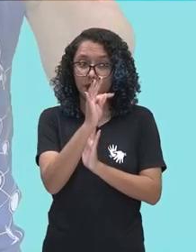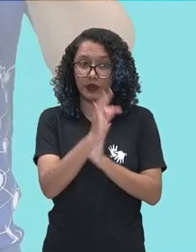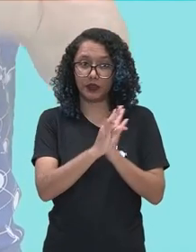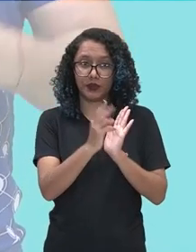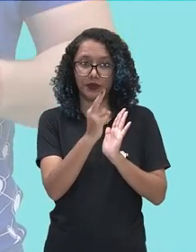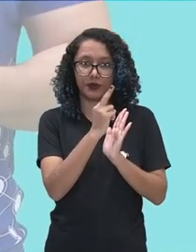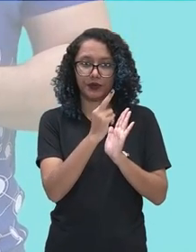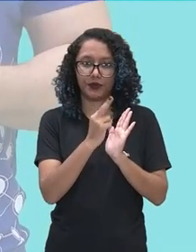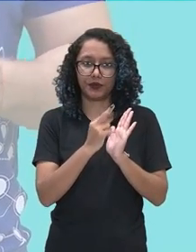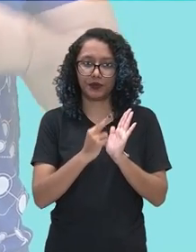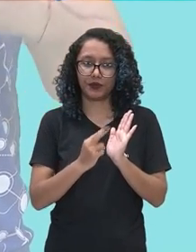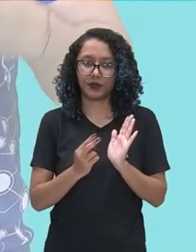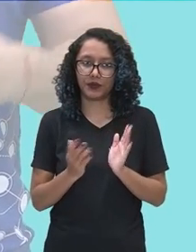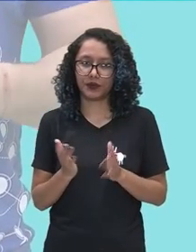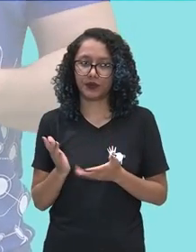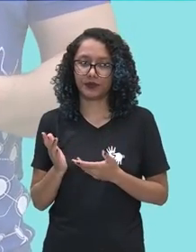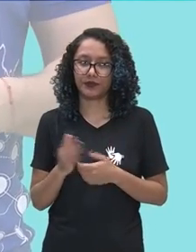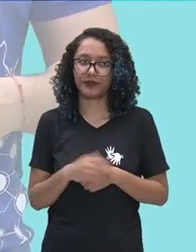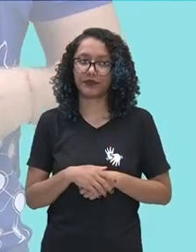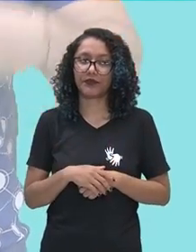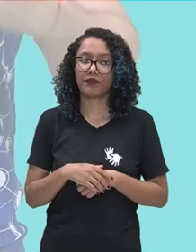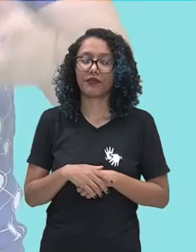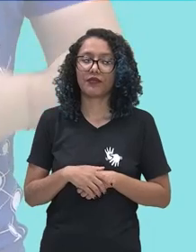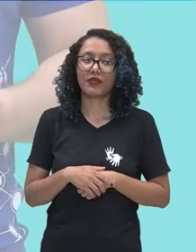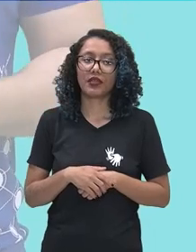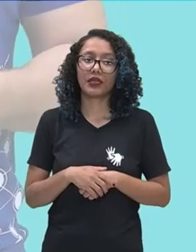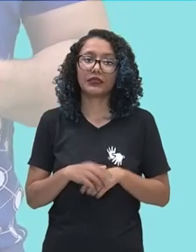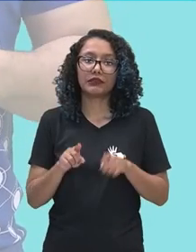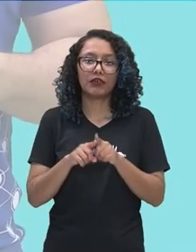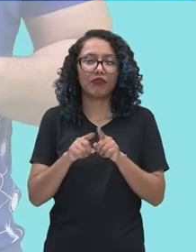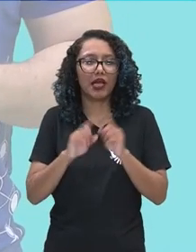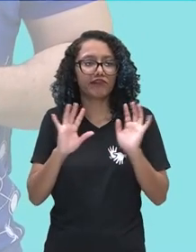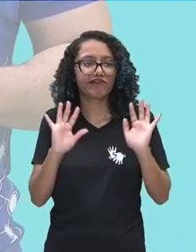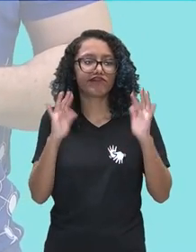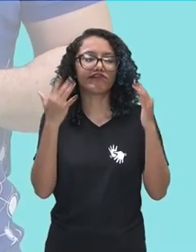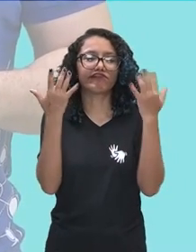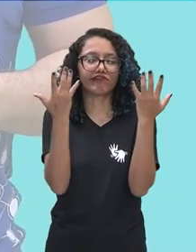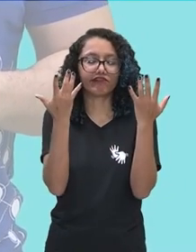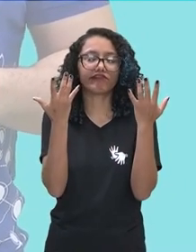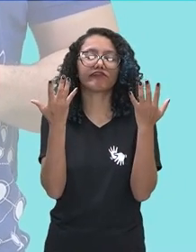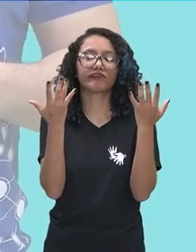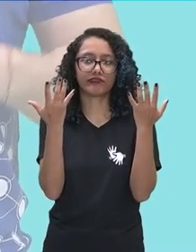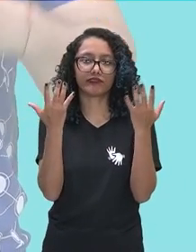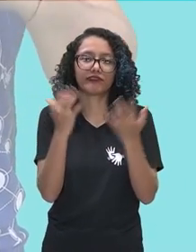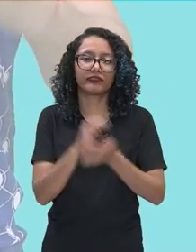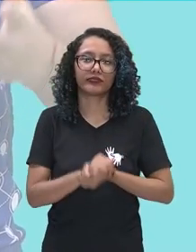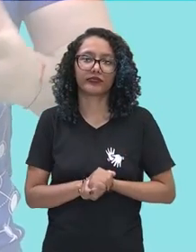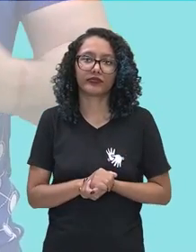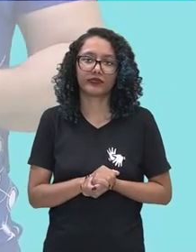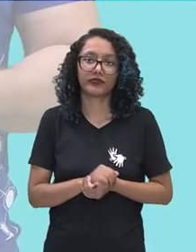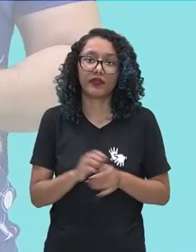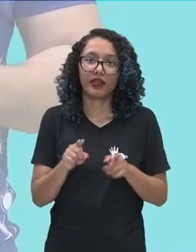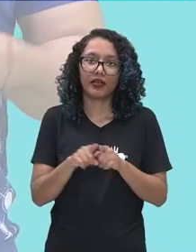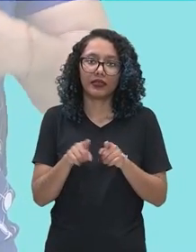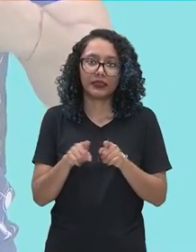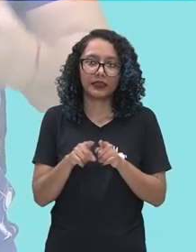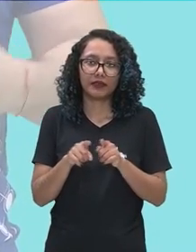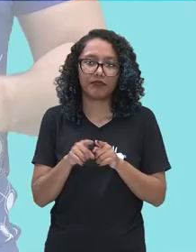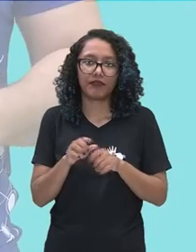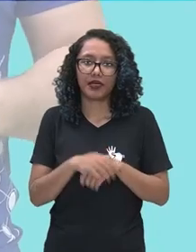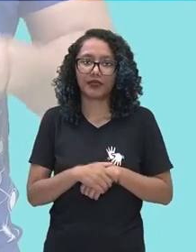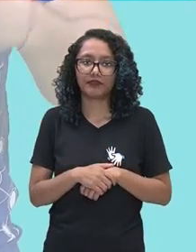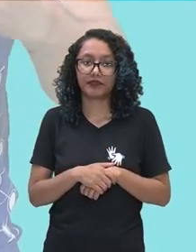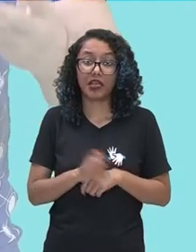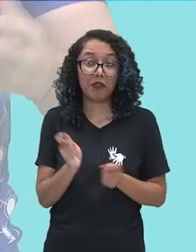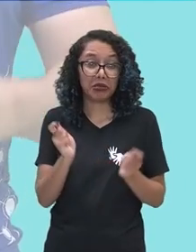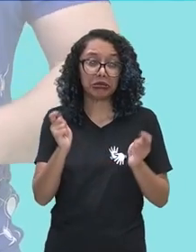né? Nós temos mais palavras, celebrated, festivals. Nós temos potential, potencial,